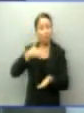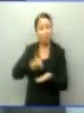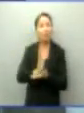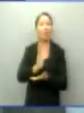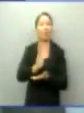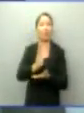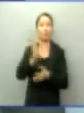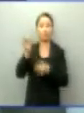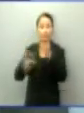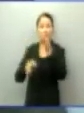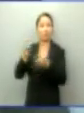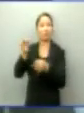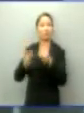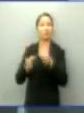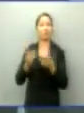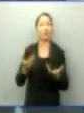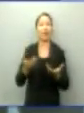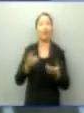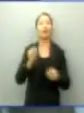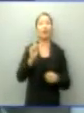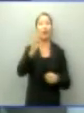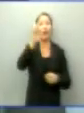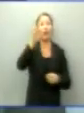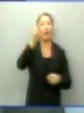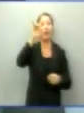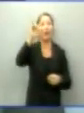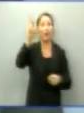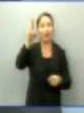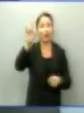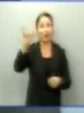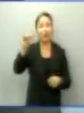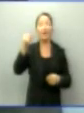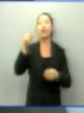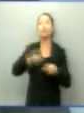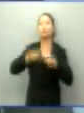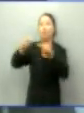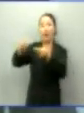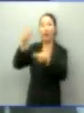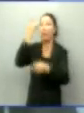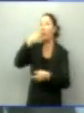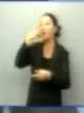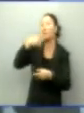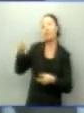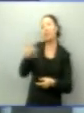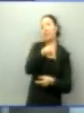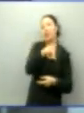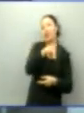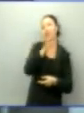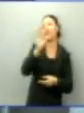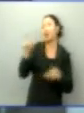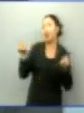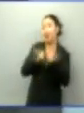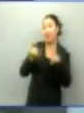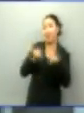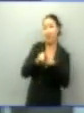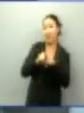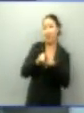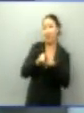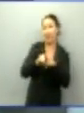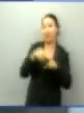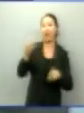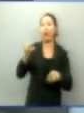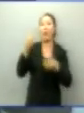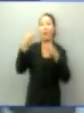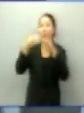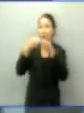forma unânime. E, aliás, o Erai Maggi também doou para a presidente Dilma 500 mil reais. Aliás, a Odebrecht doou para a